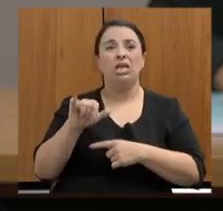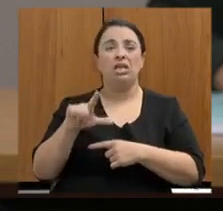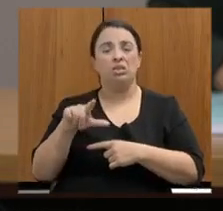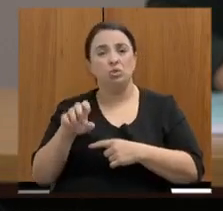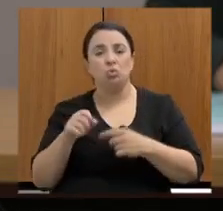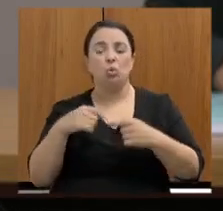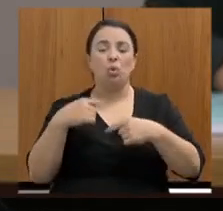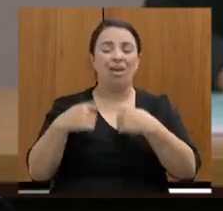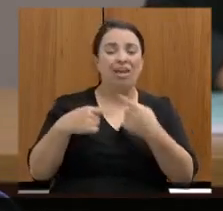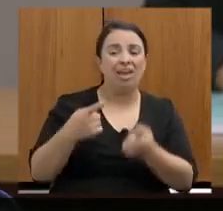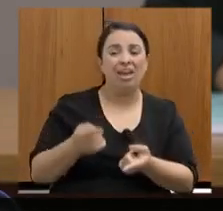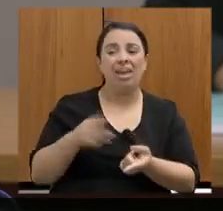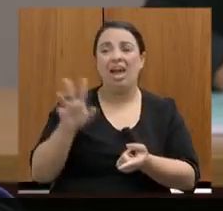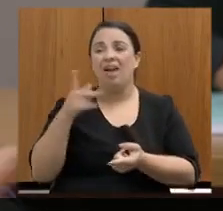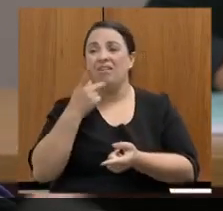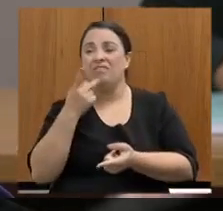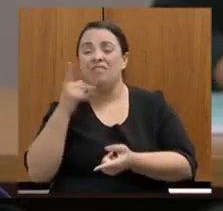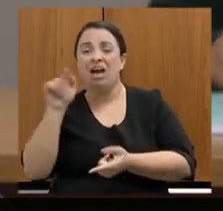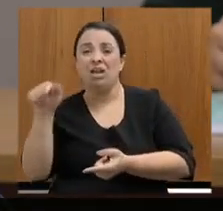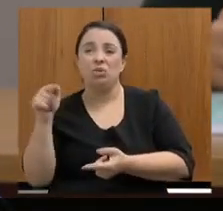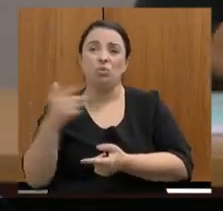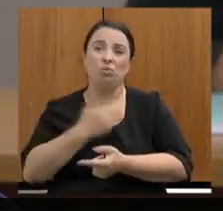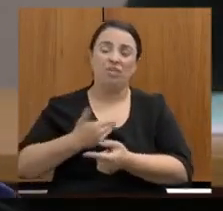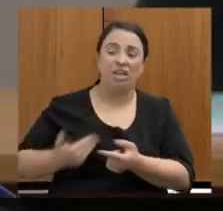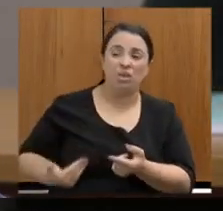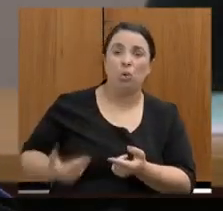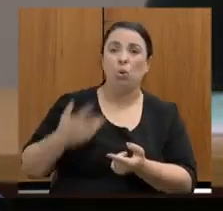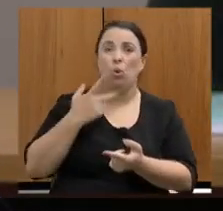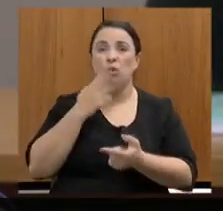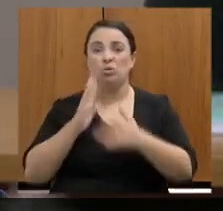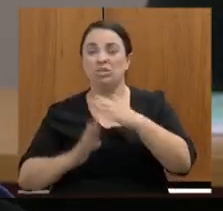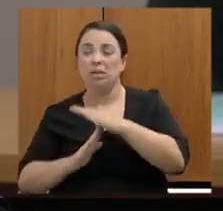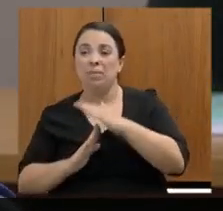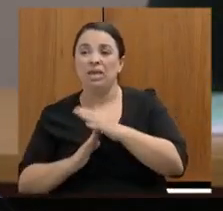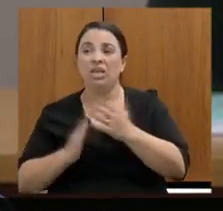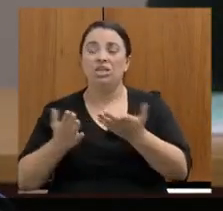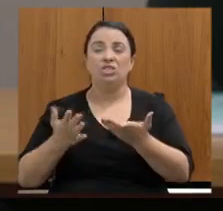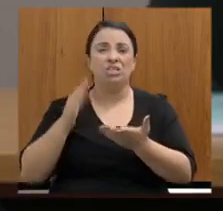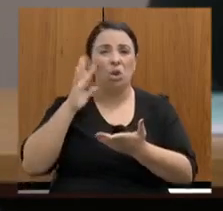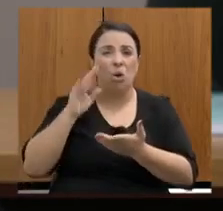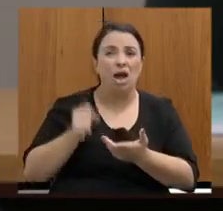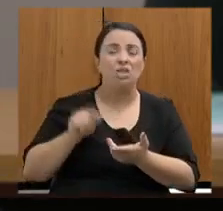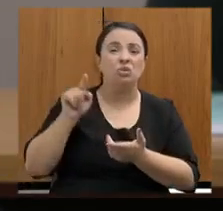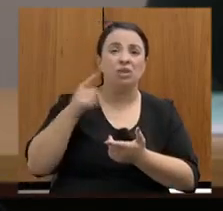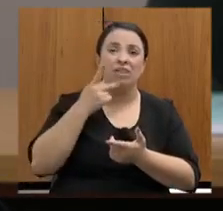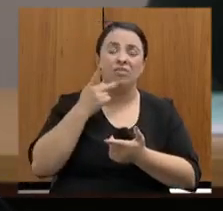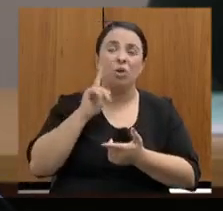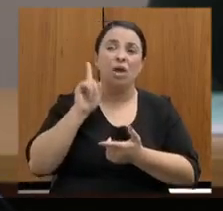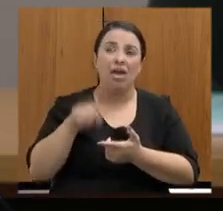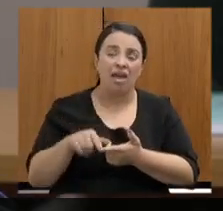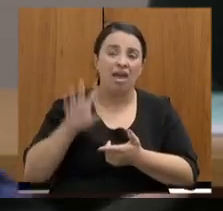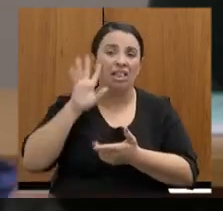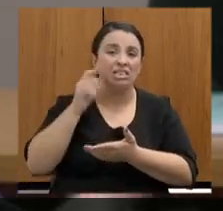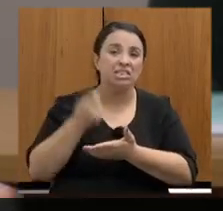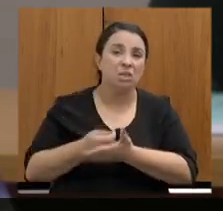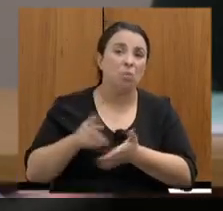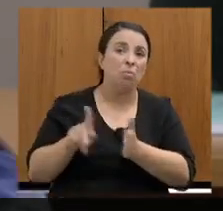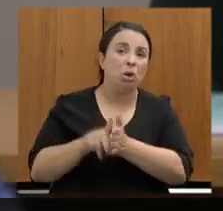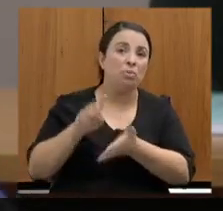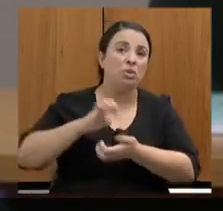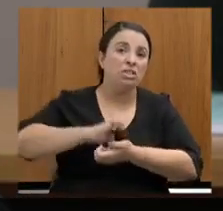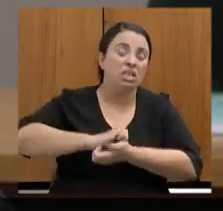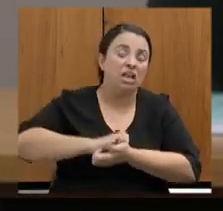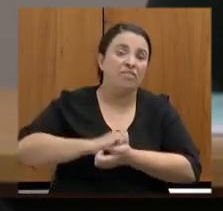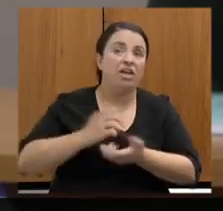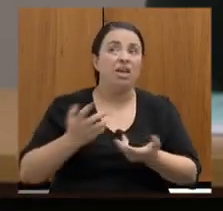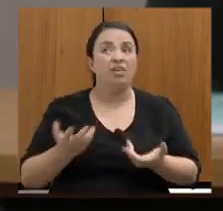das amarras, eu pactuo que a ideia que ele quis dizer seja a decisão do STF. Ou seja, nós não temos